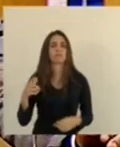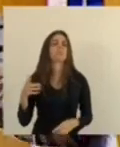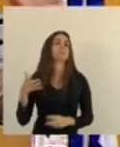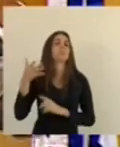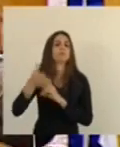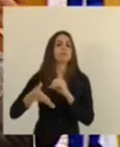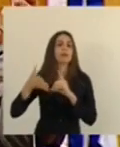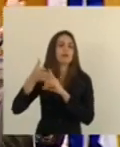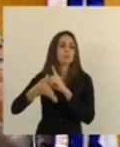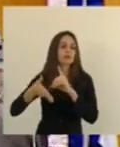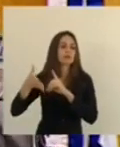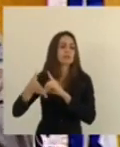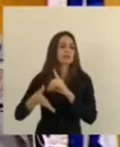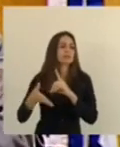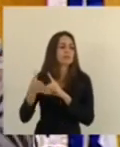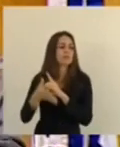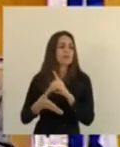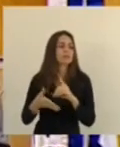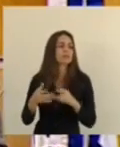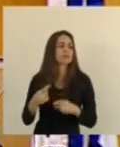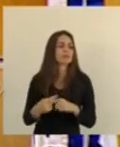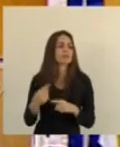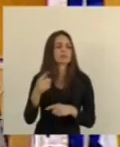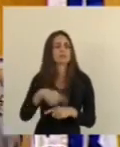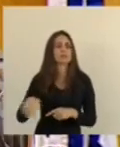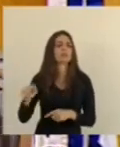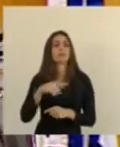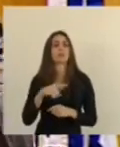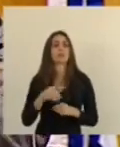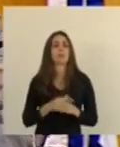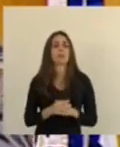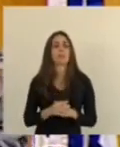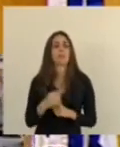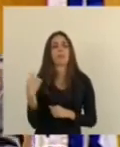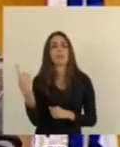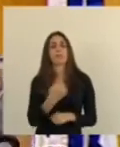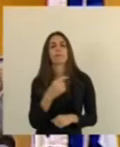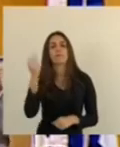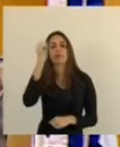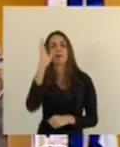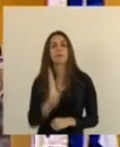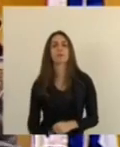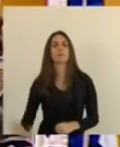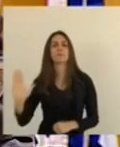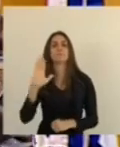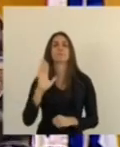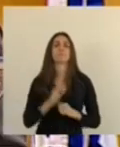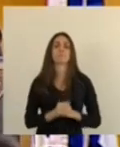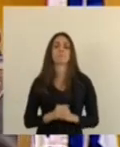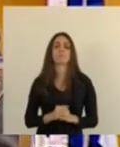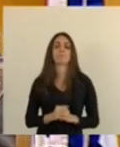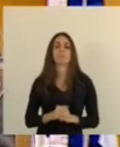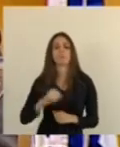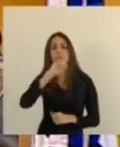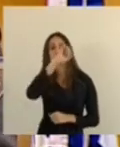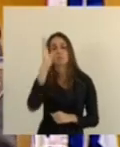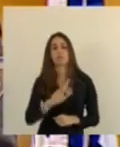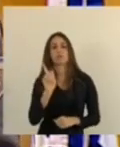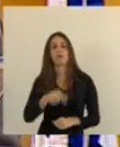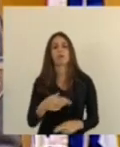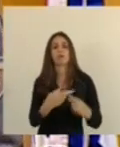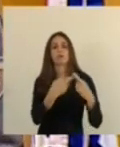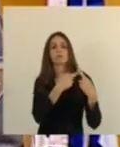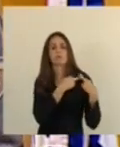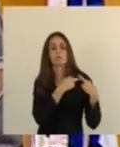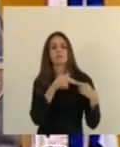provocará com certeza uma reflexão sobre o nosso Brasil o Brasil é altamente responsável